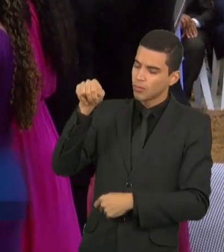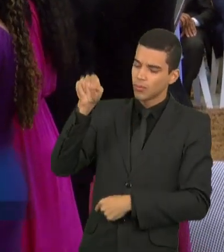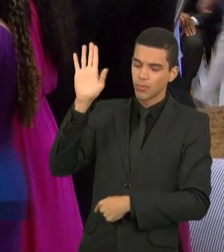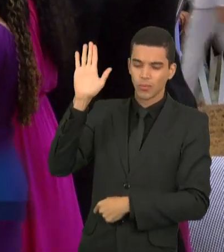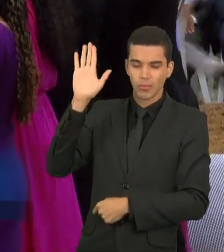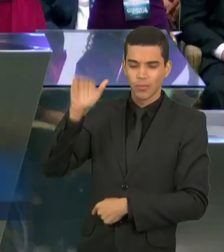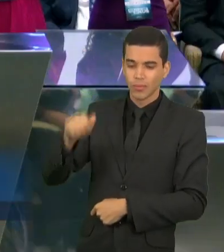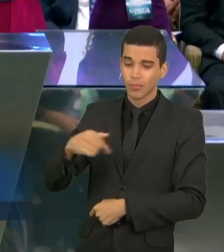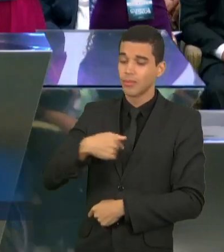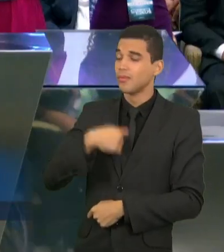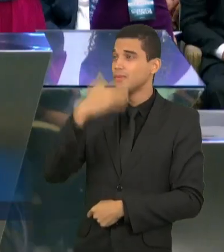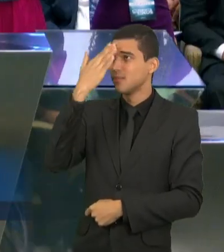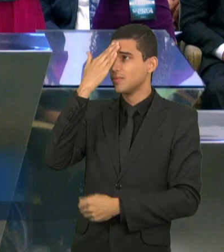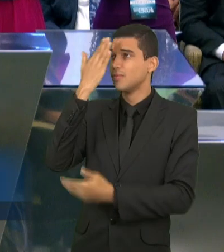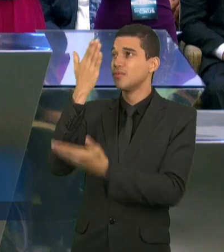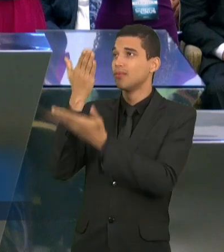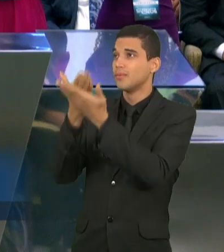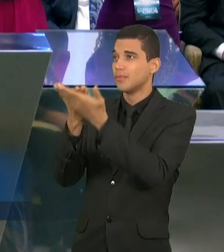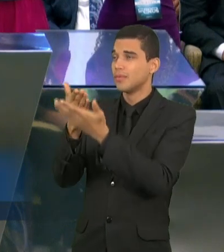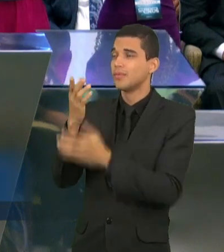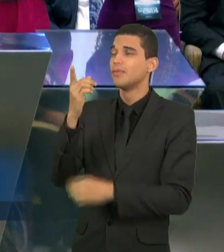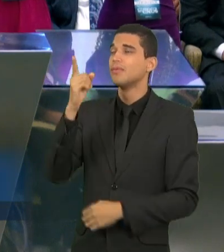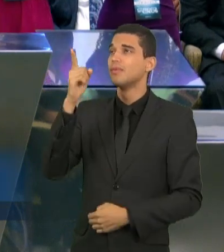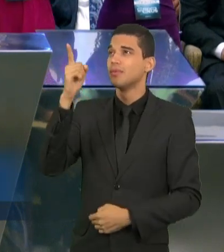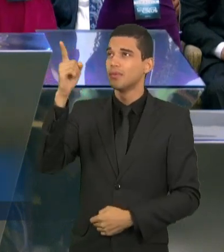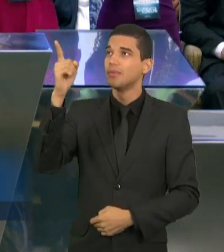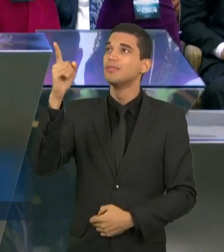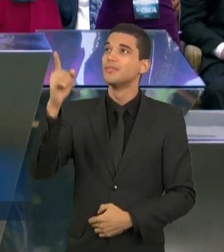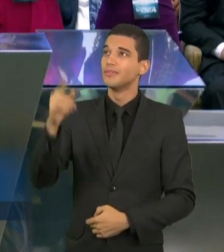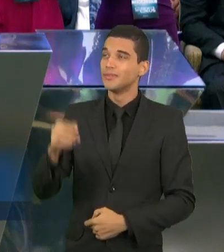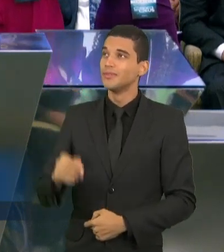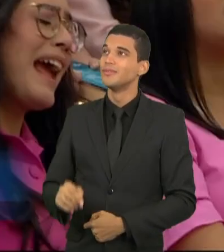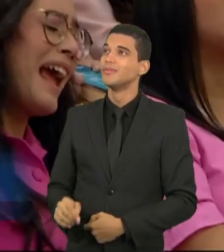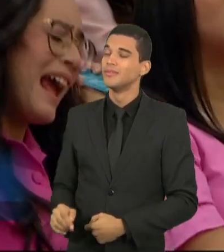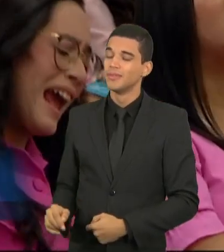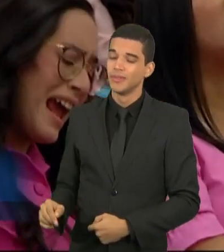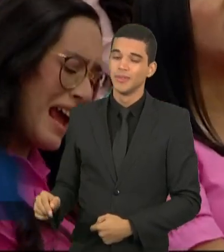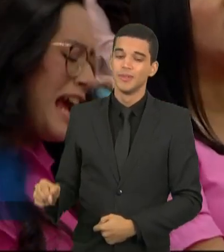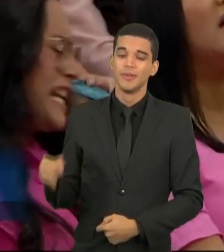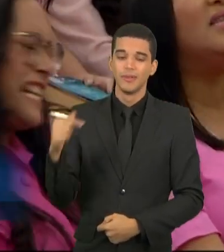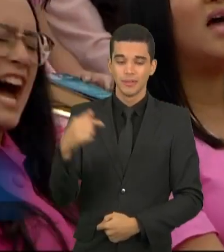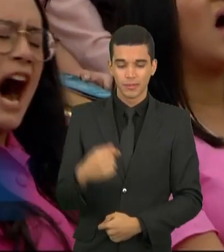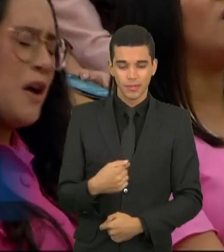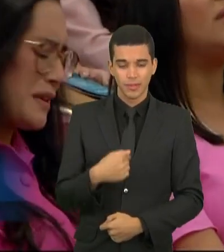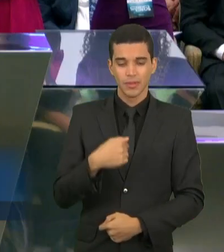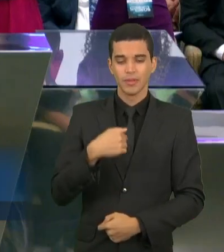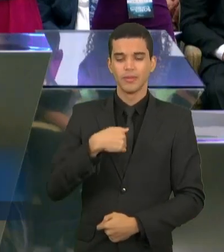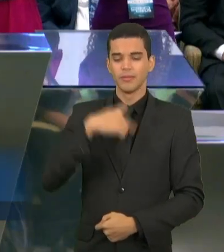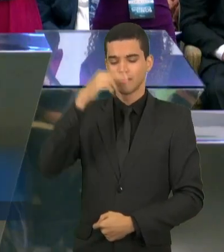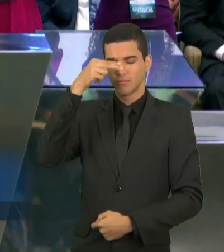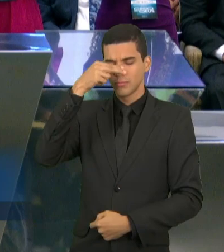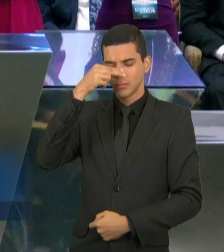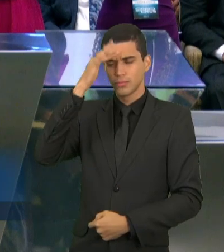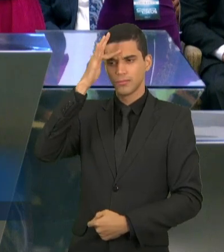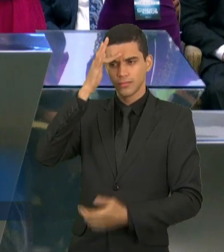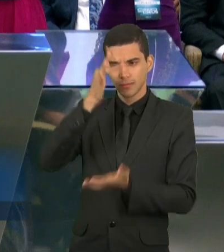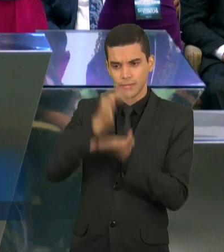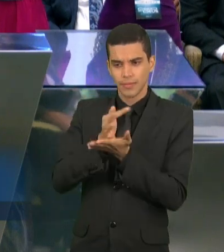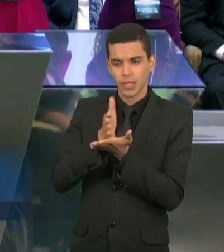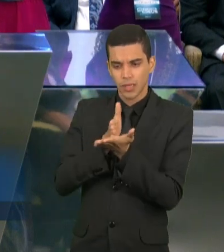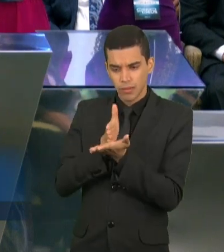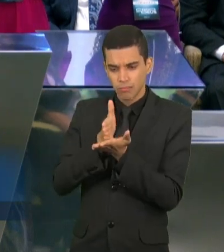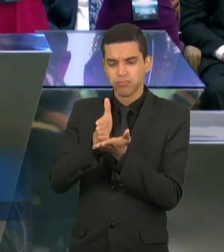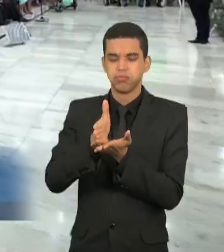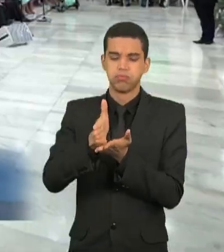em ti, eu creio em ti. Não nego minha